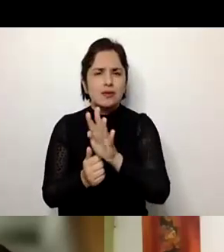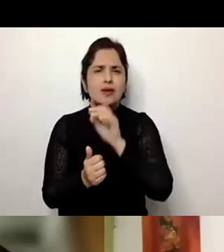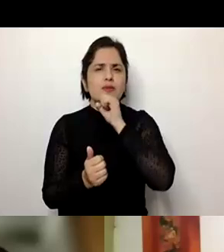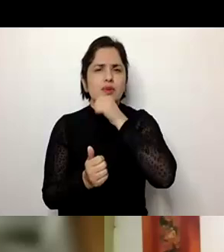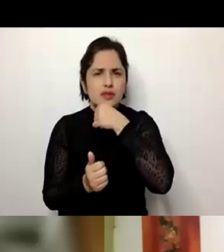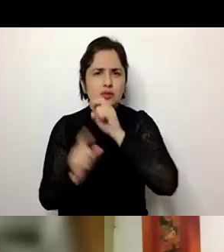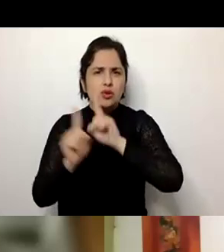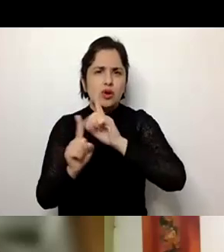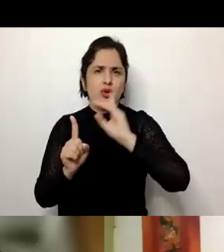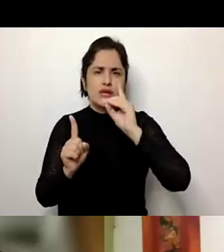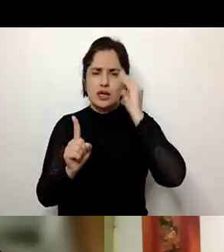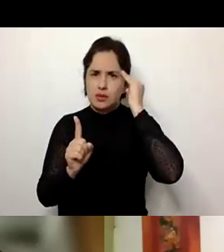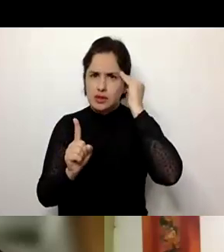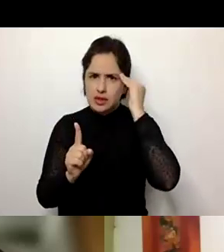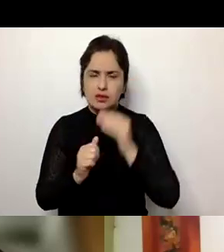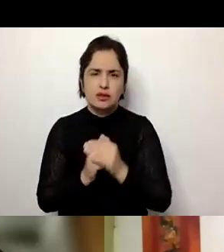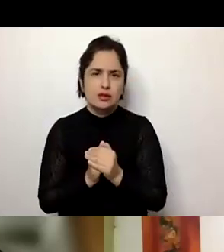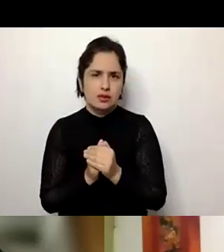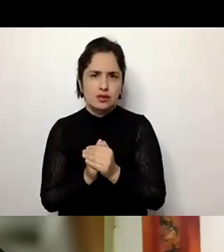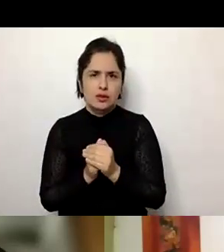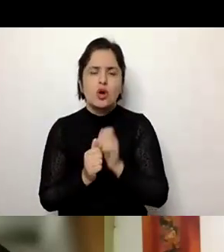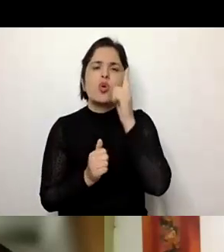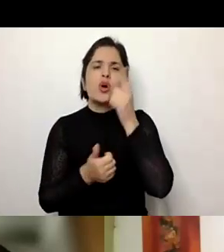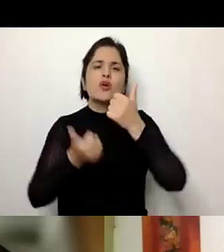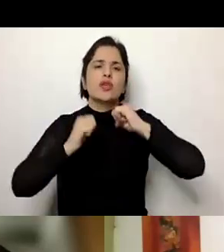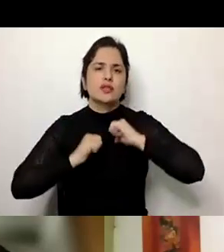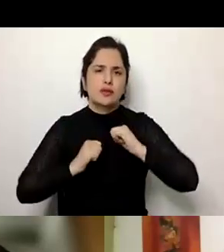de discapacidade ou deficiência?